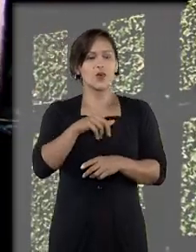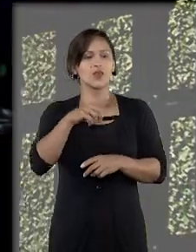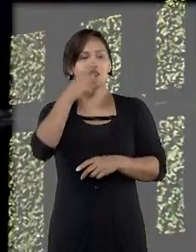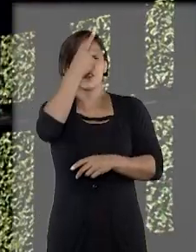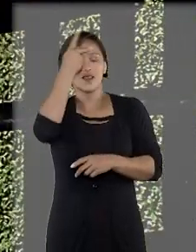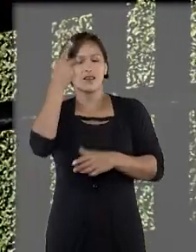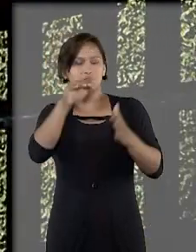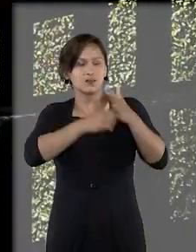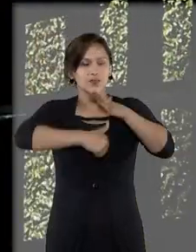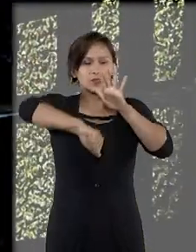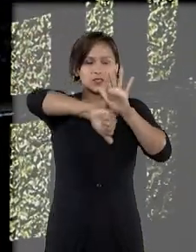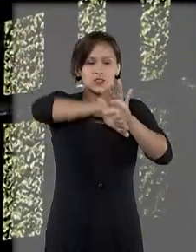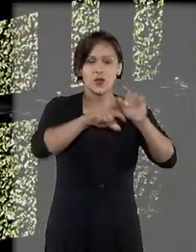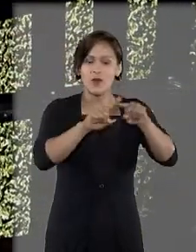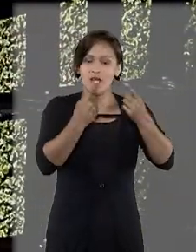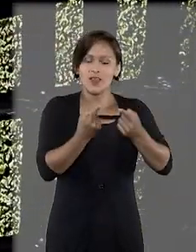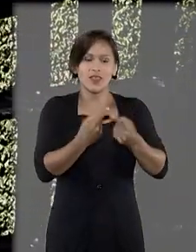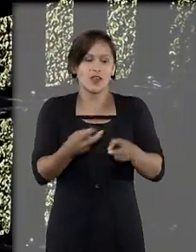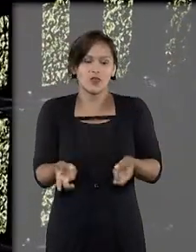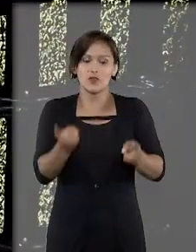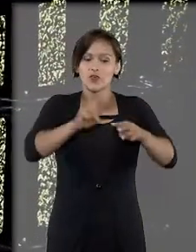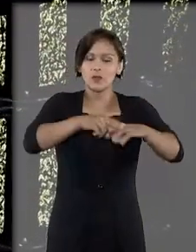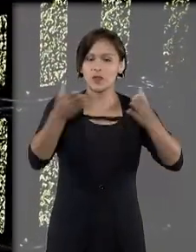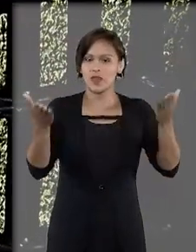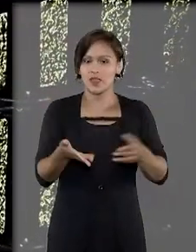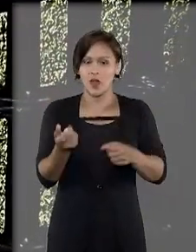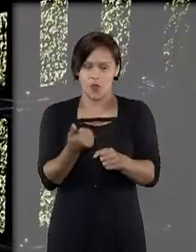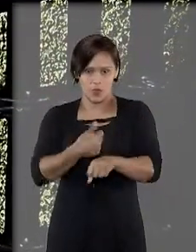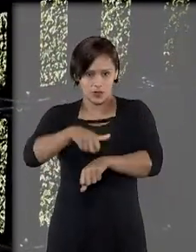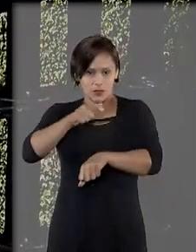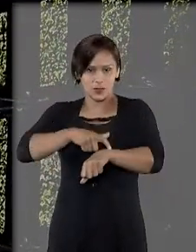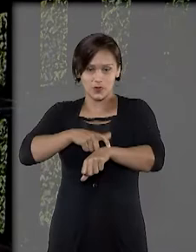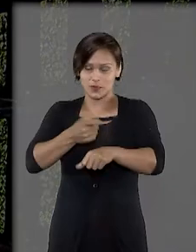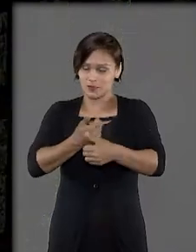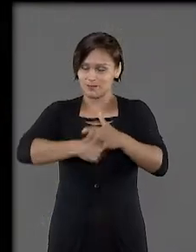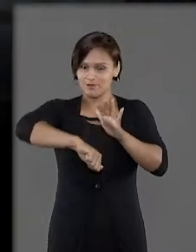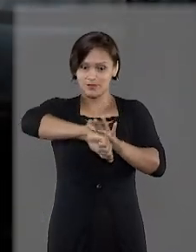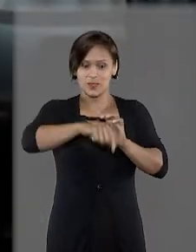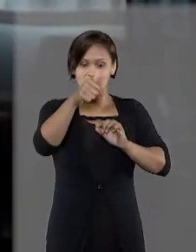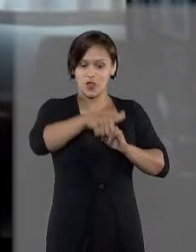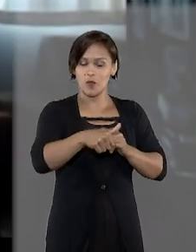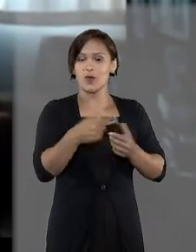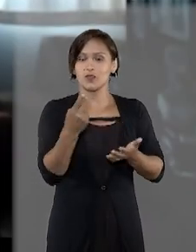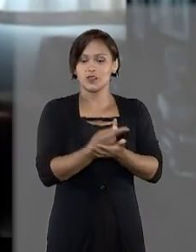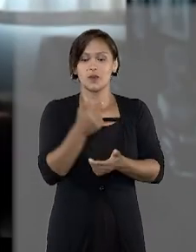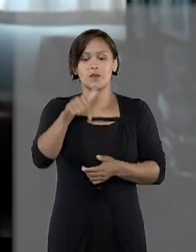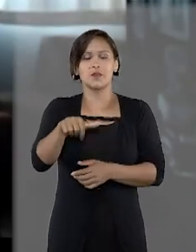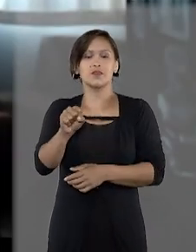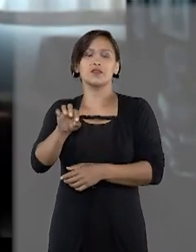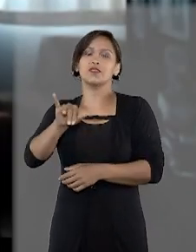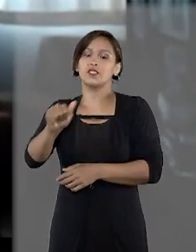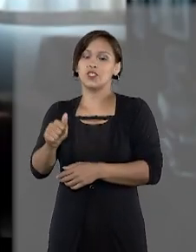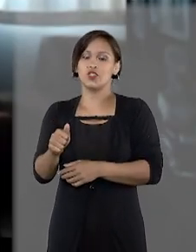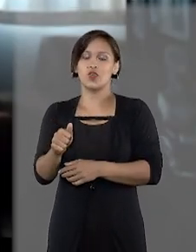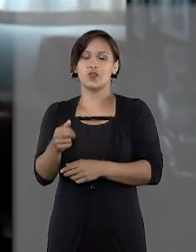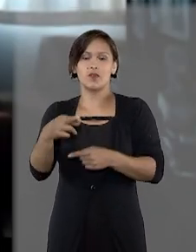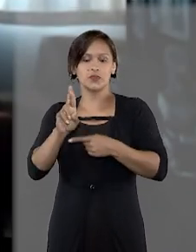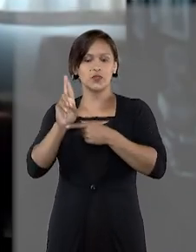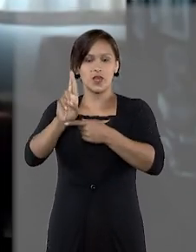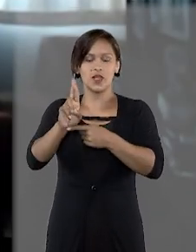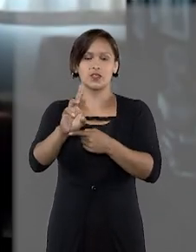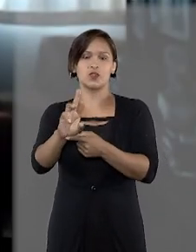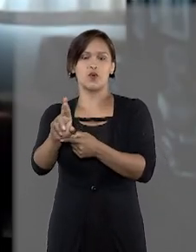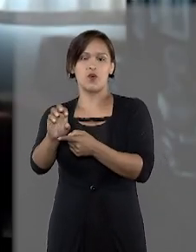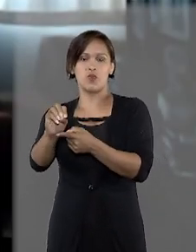foto até quando o acusado não foi preso em flagrante, como no caso. Mas no STJ, o relator do processo,